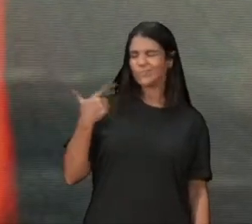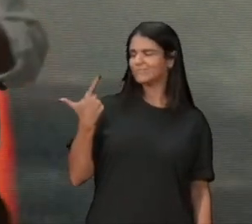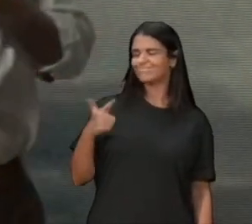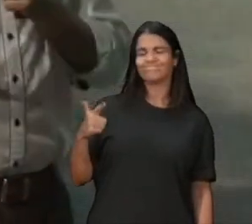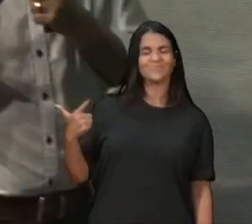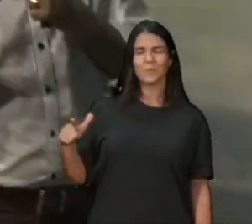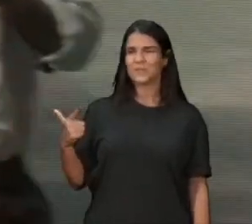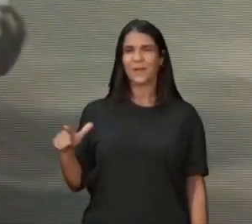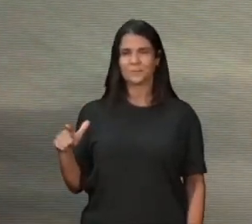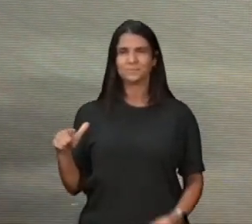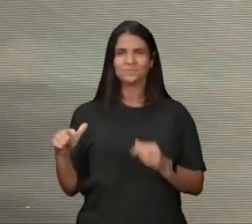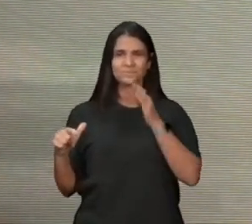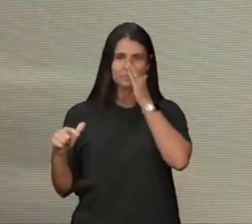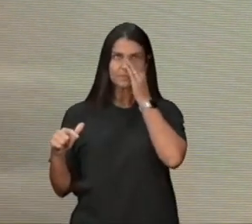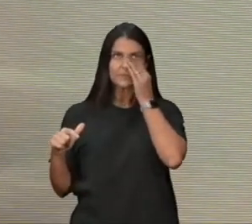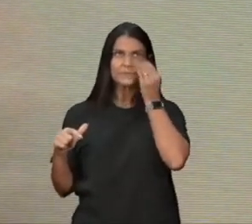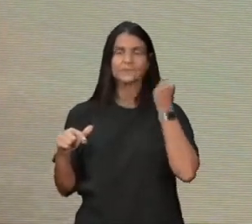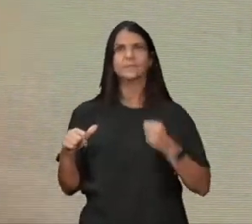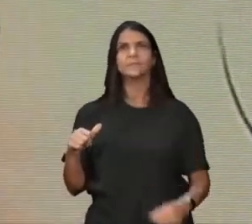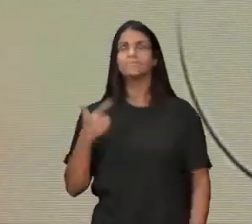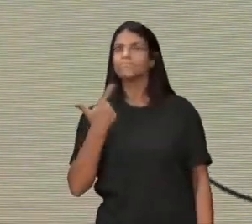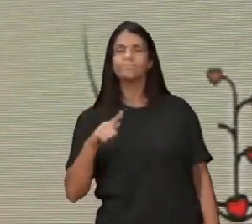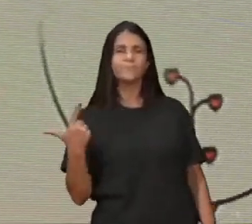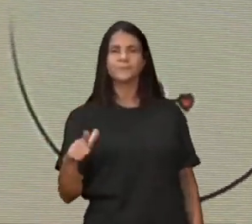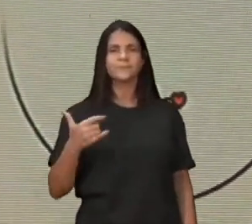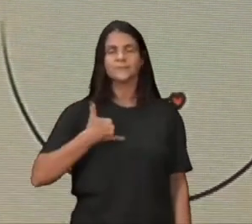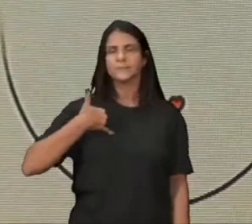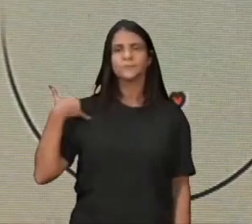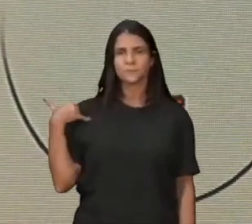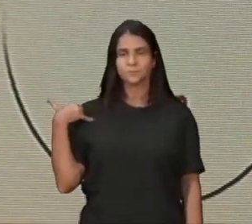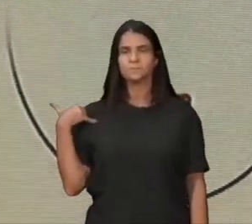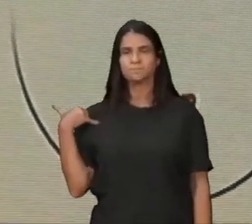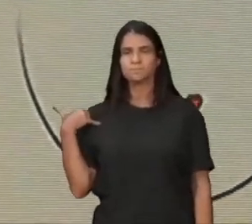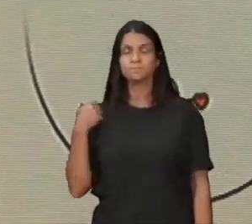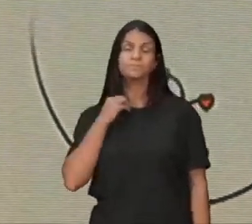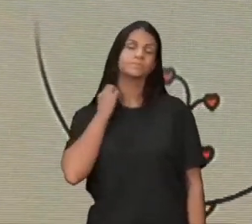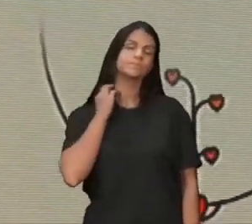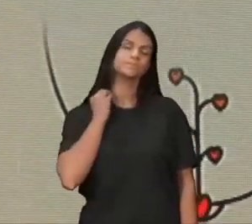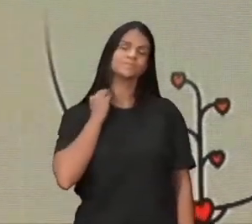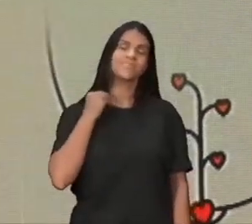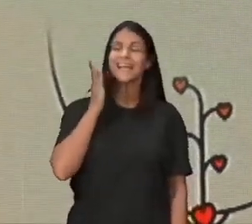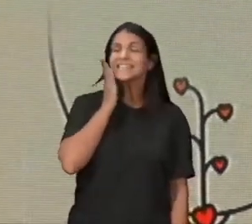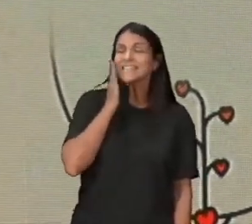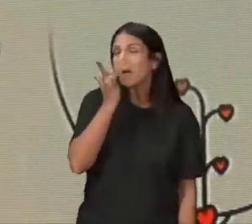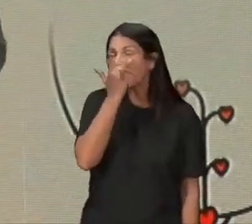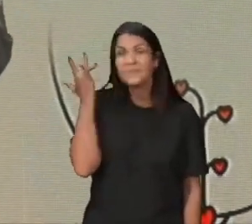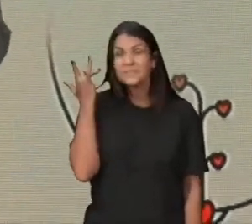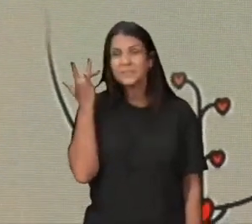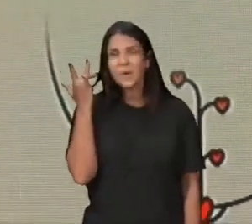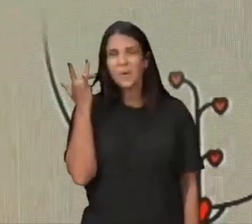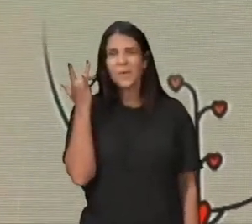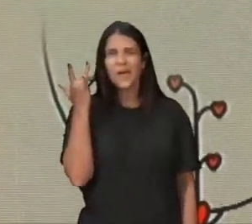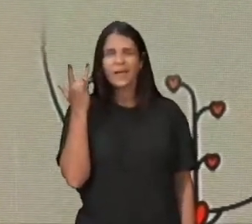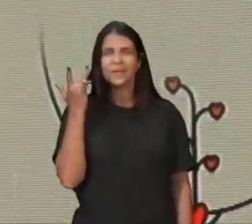gente, tem um negócio esquisito aqui, sabe quem que foi elogiar ele? Os religiosos,